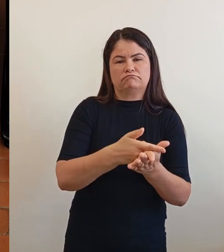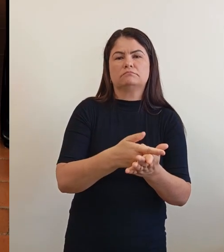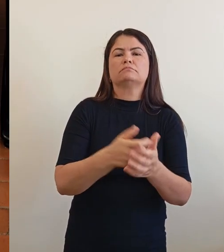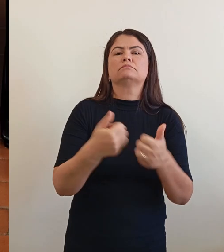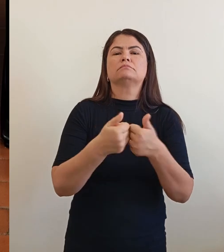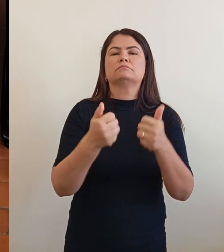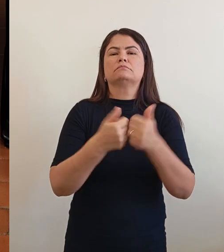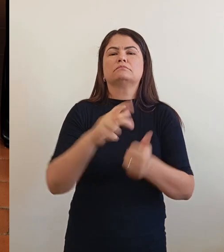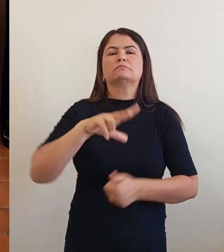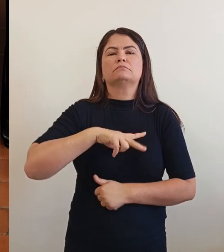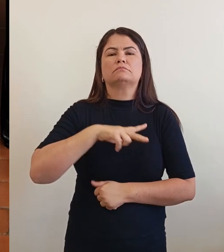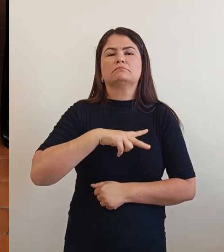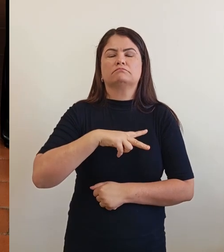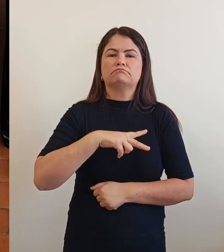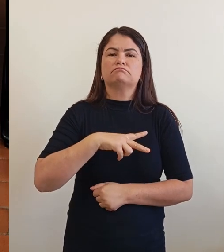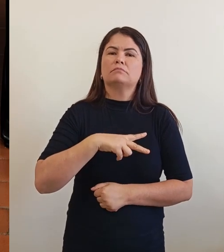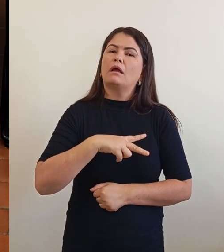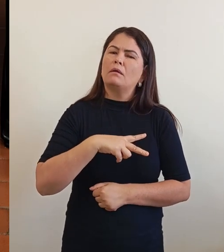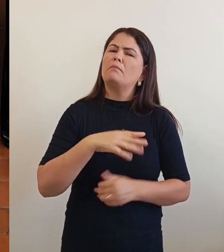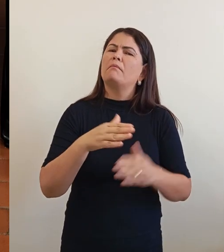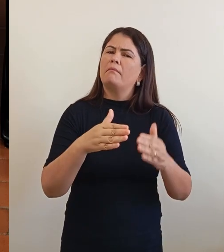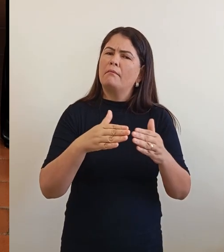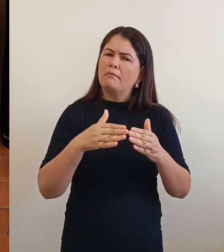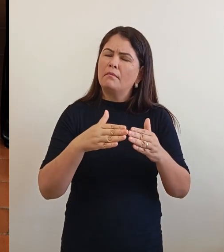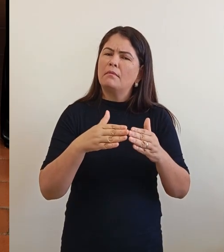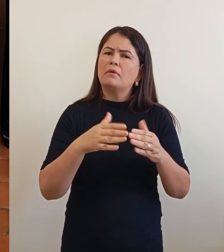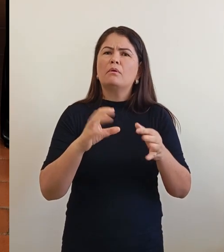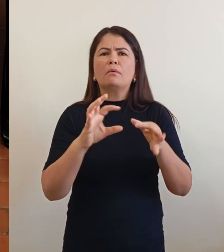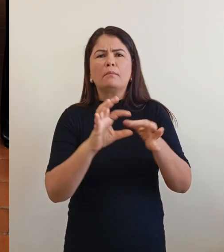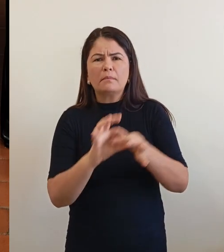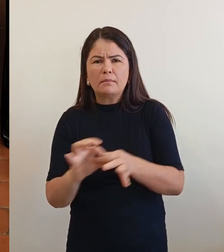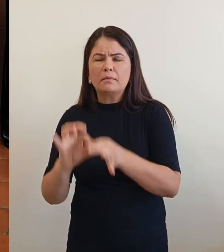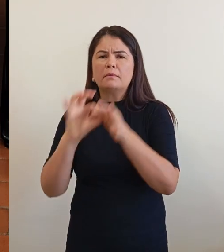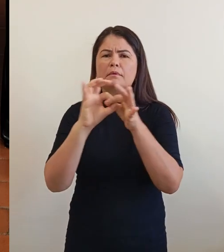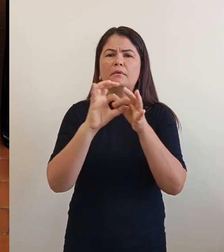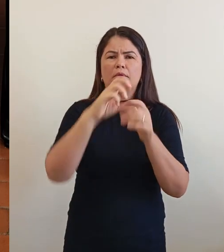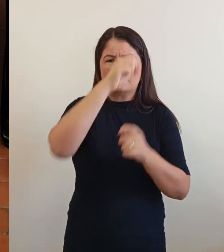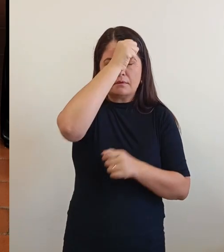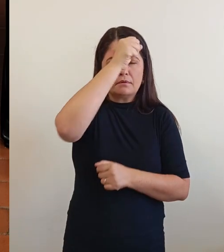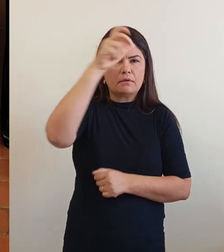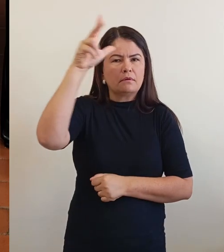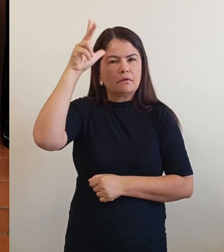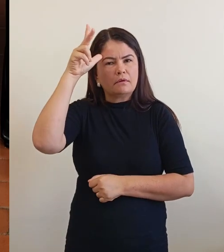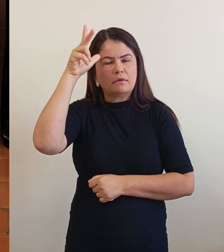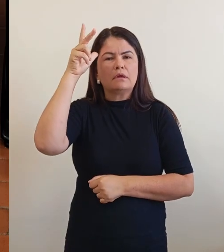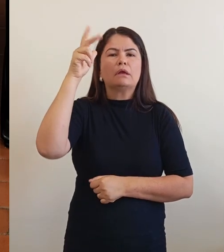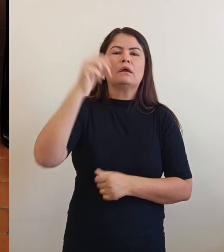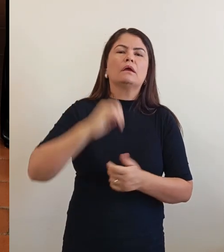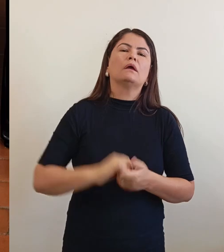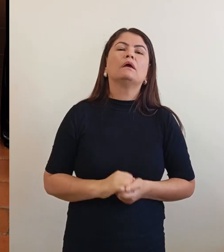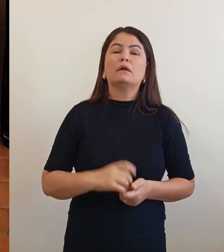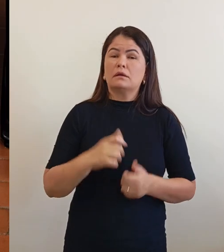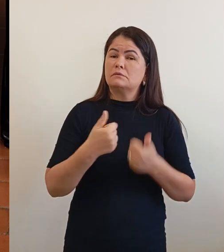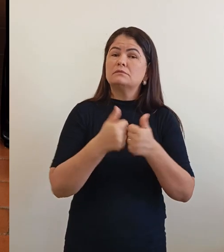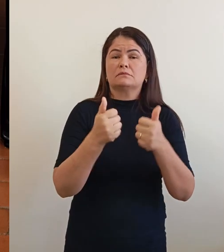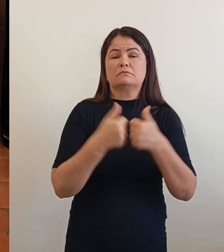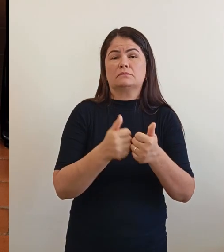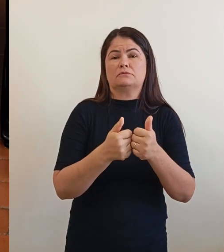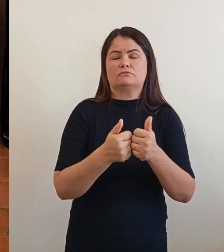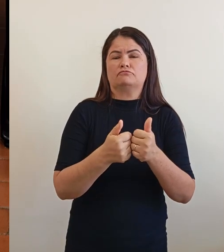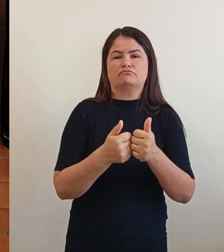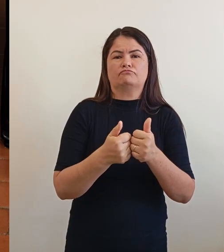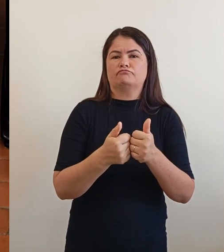tentamos entrar em parceria. A gente pediu à prefeitura para que fornecesse esse transporte.